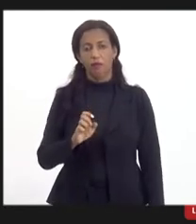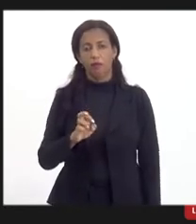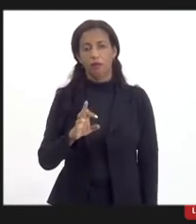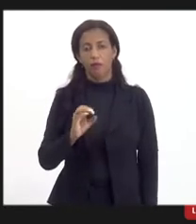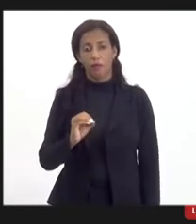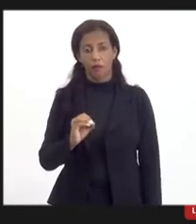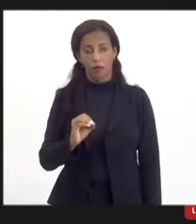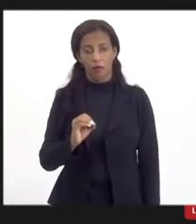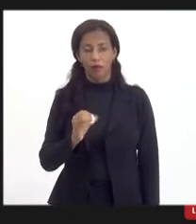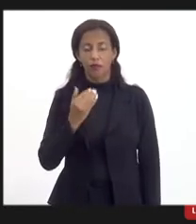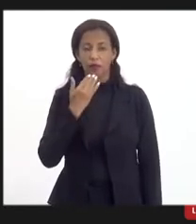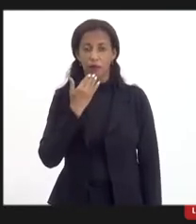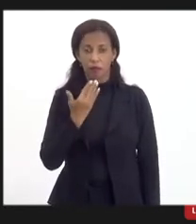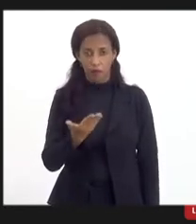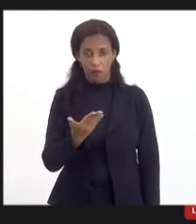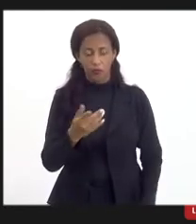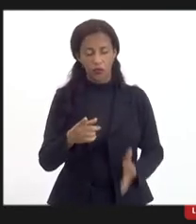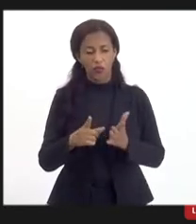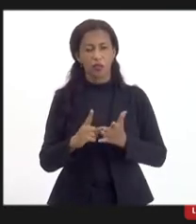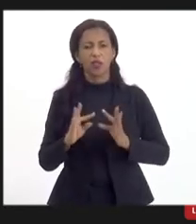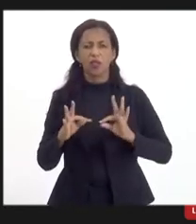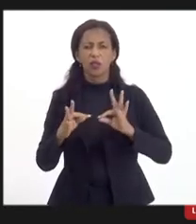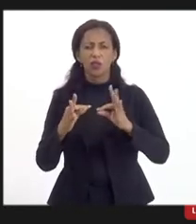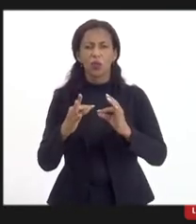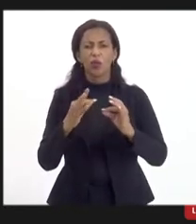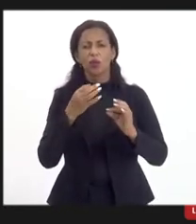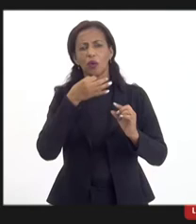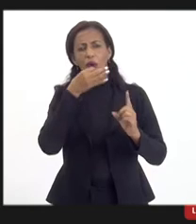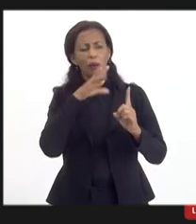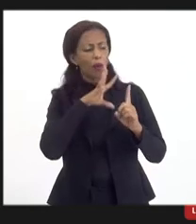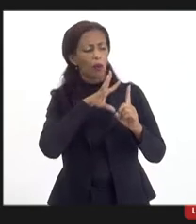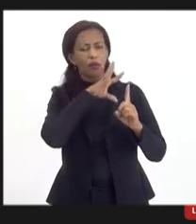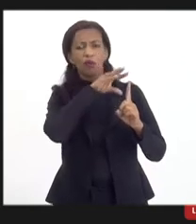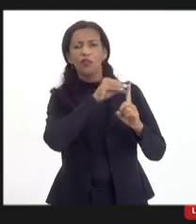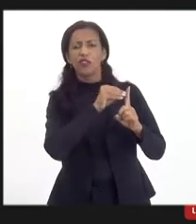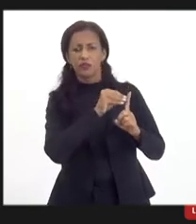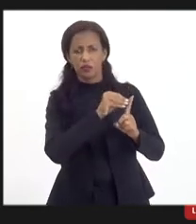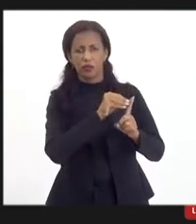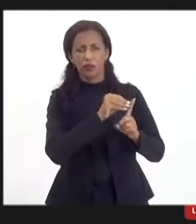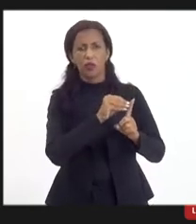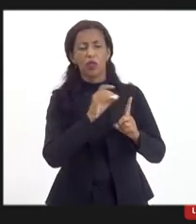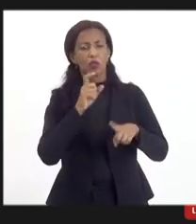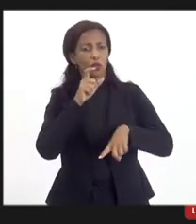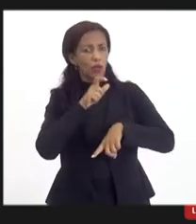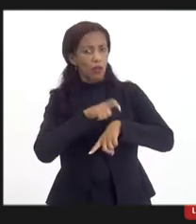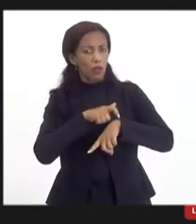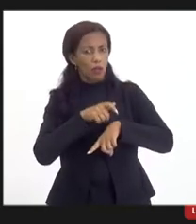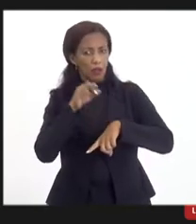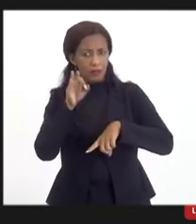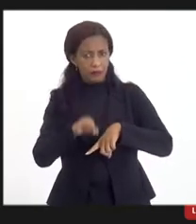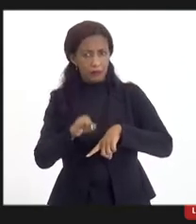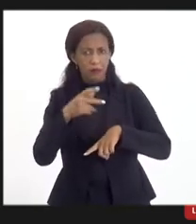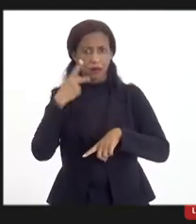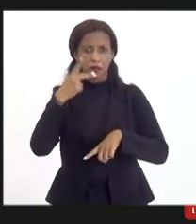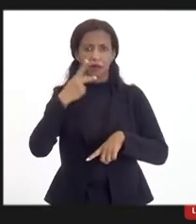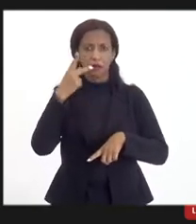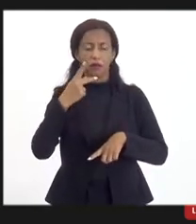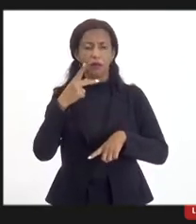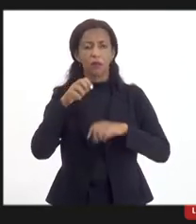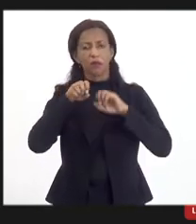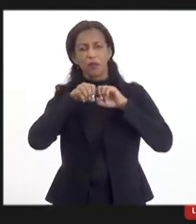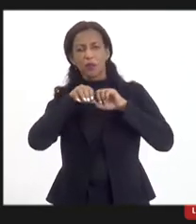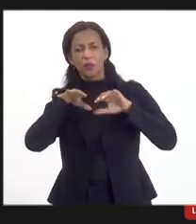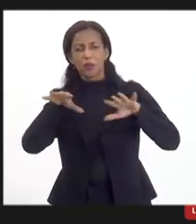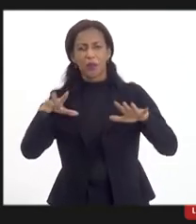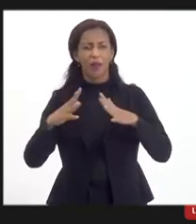e pedir, antes que o senhor Alberto fale, que todos mantenham seus microfones fechados, só abrem na hora de usar a palavra, para não vazar